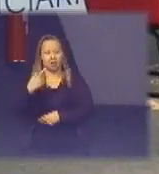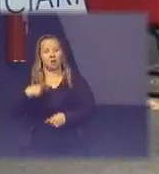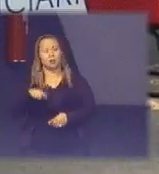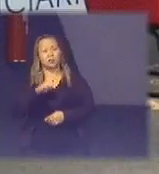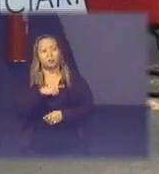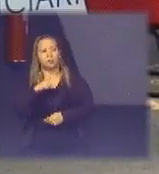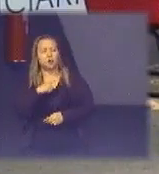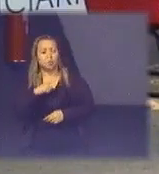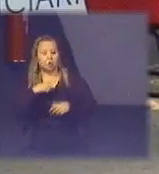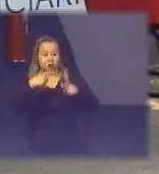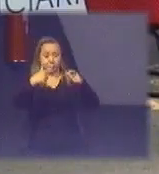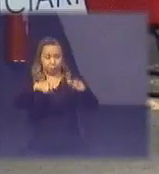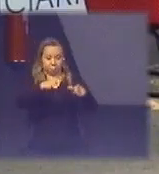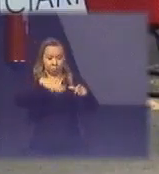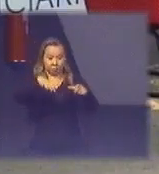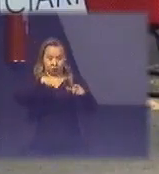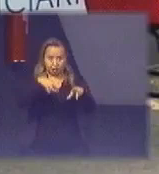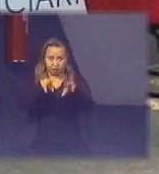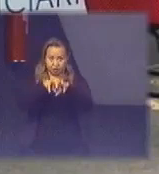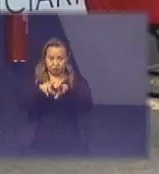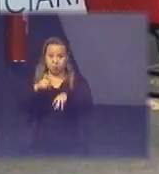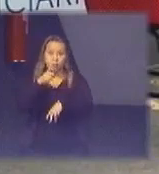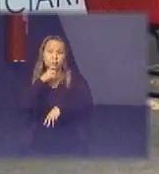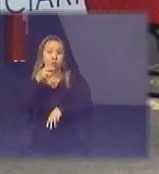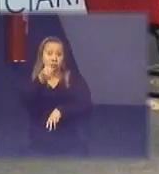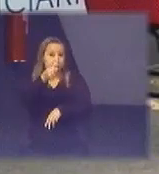área semelhante a essa com geladeiras